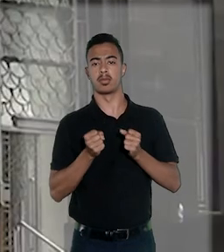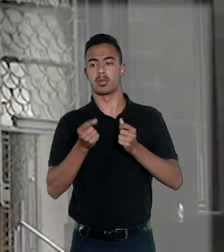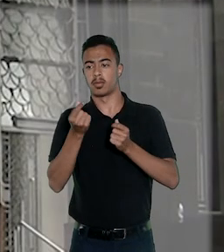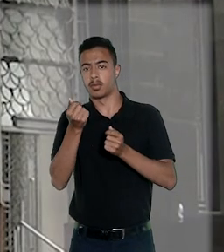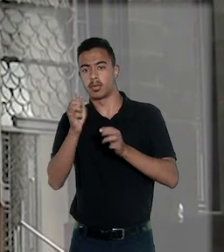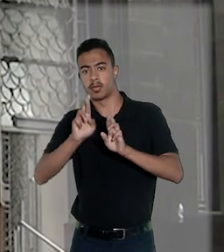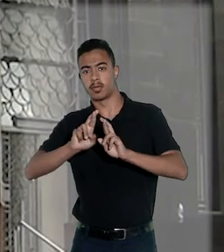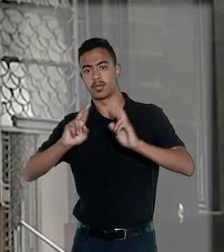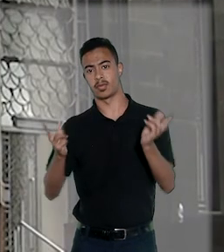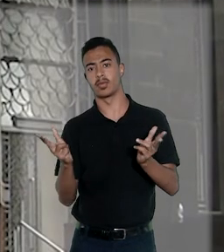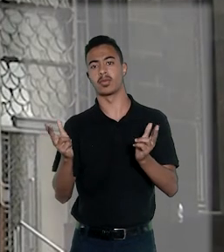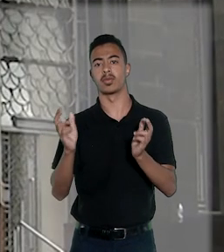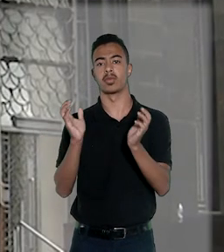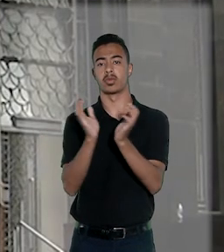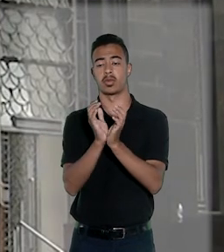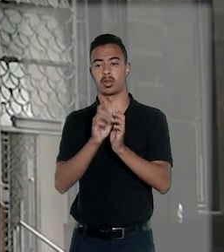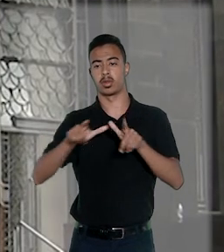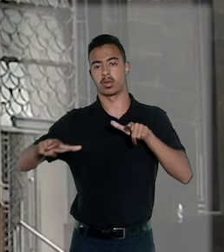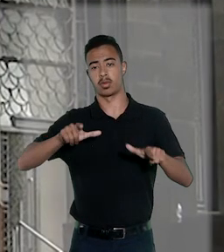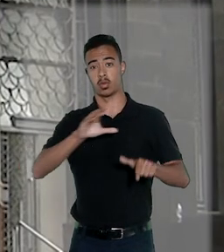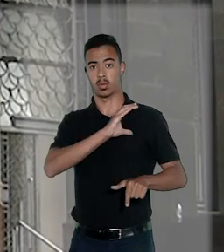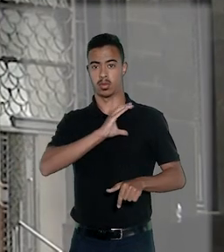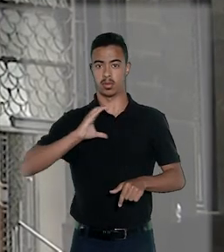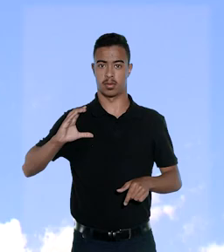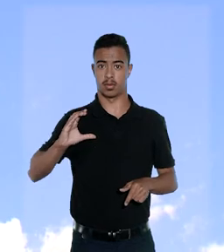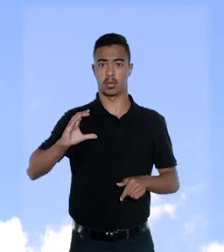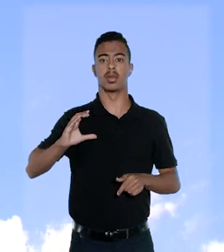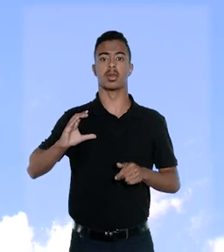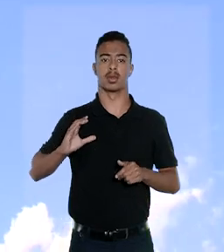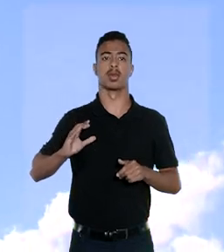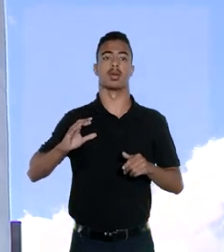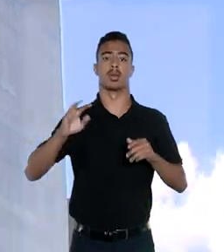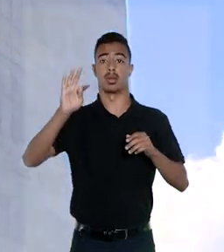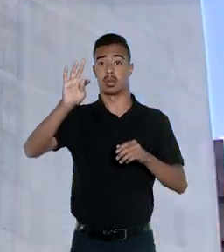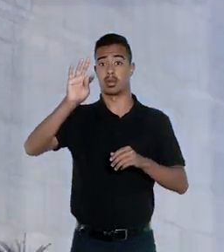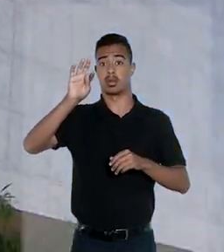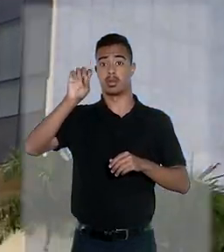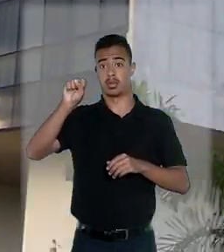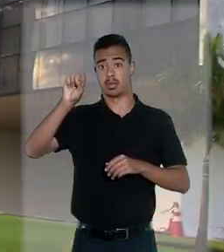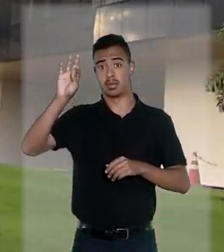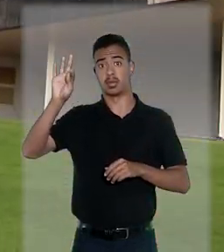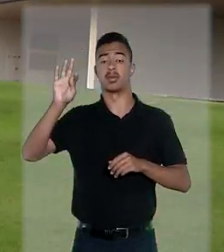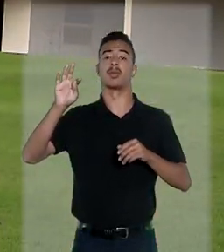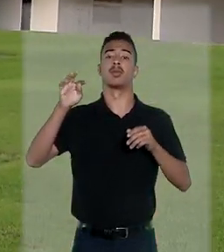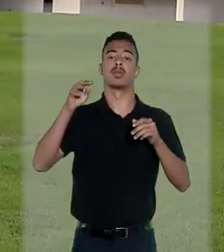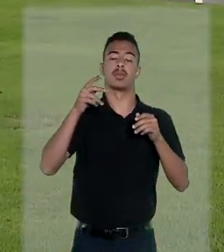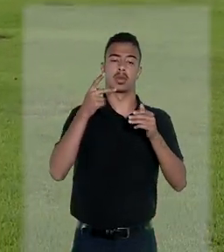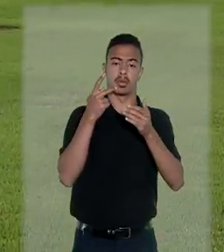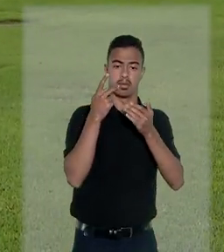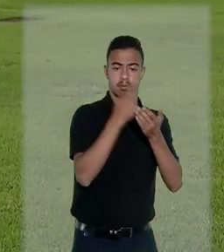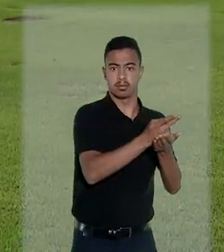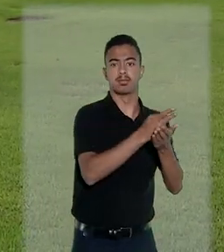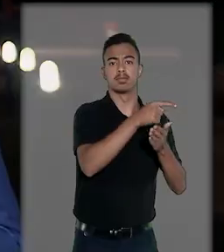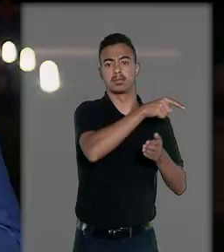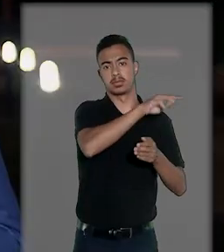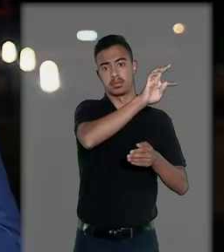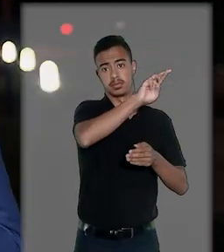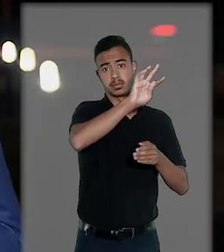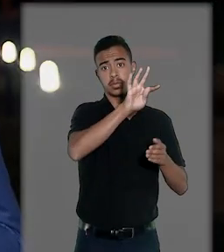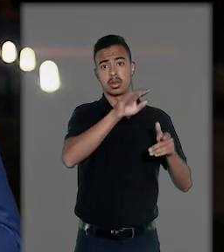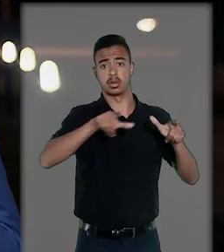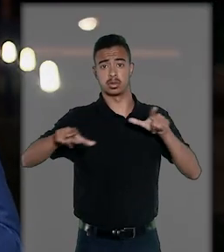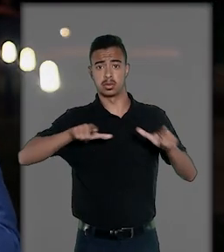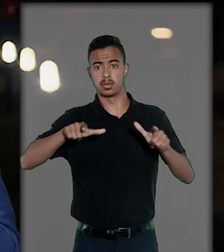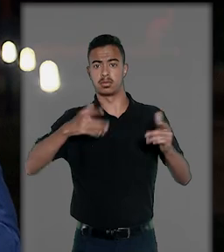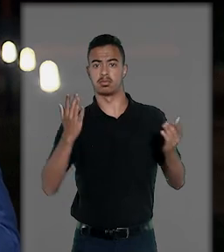recebessem diferença relativa a uma função comissionada. O Tribunal Superior do Trabalho caçou o acórdão do TRT. Os